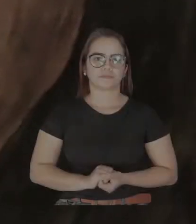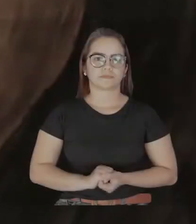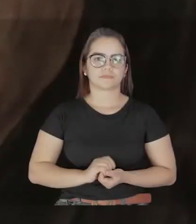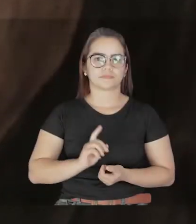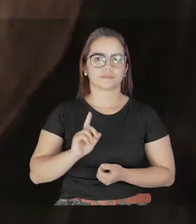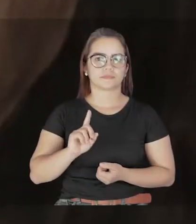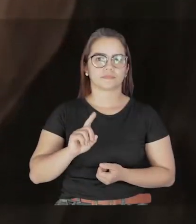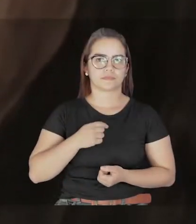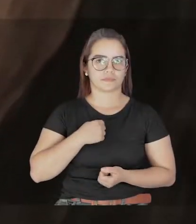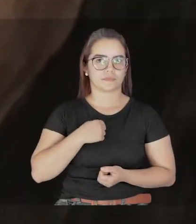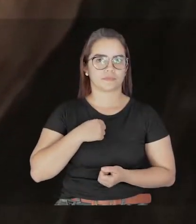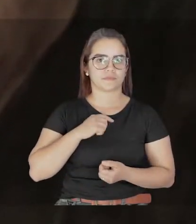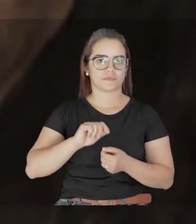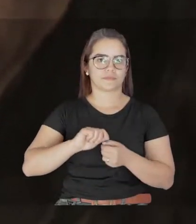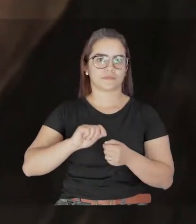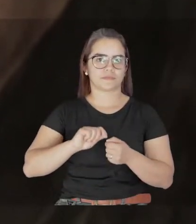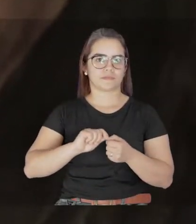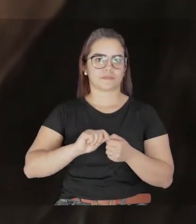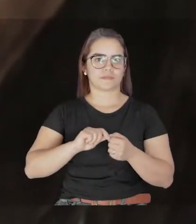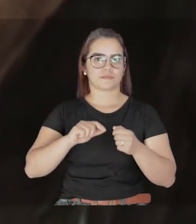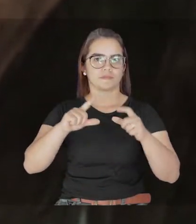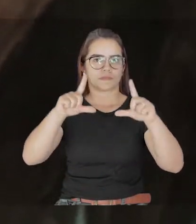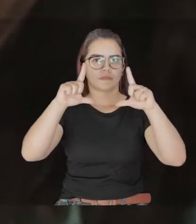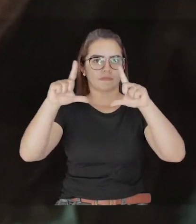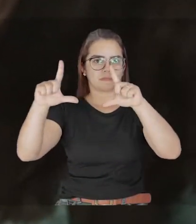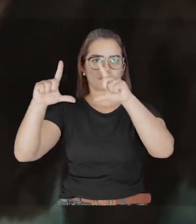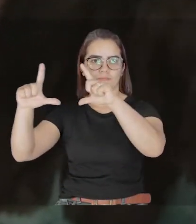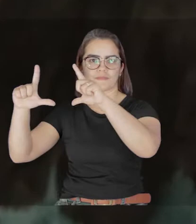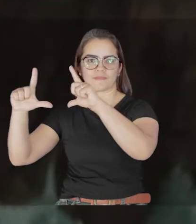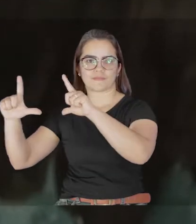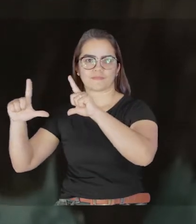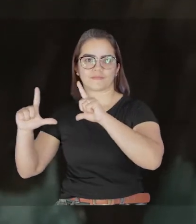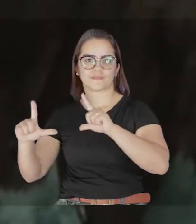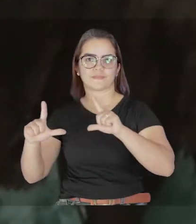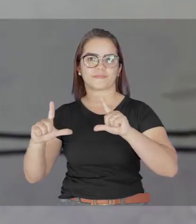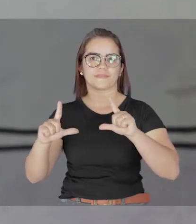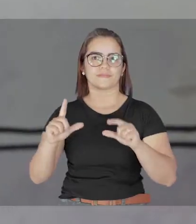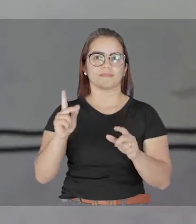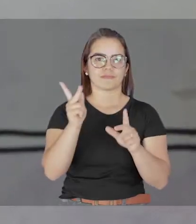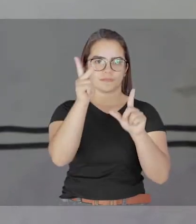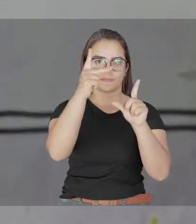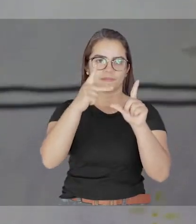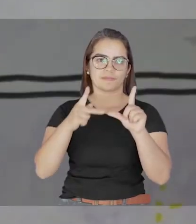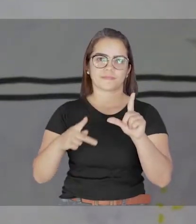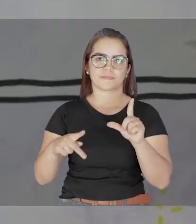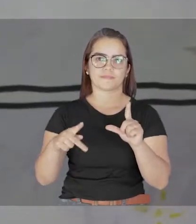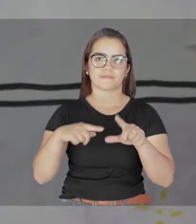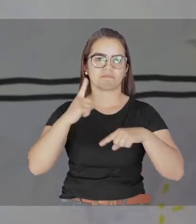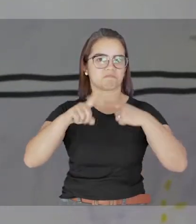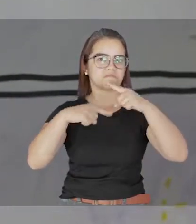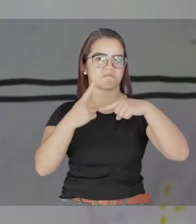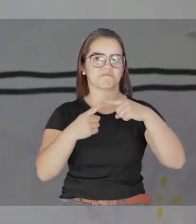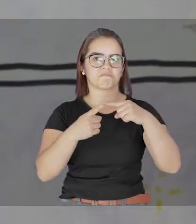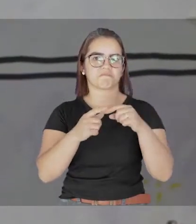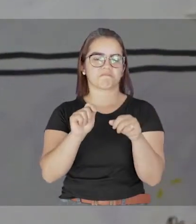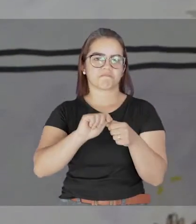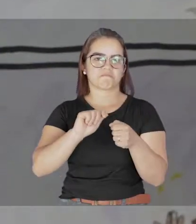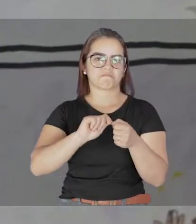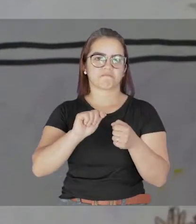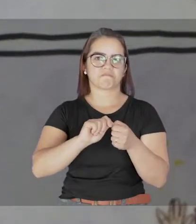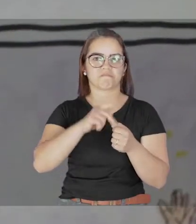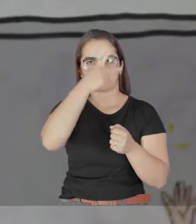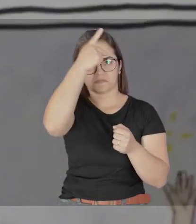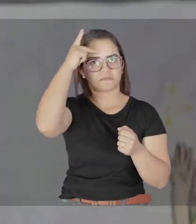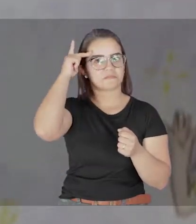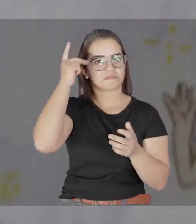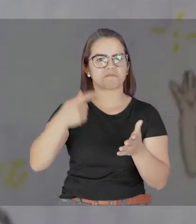Foi depois que eu fiz as minhas primeiras paredes. Peguei a primeira parede para fazer. E depois dela, comecei a ver que sabia que outras pessoas começaram a me